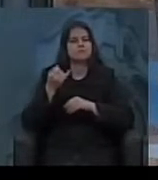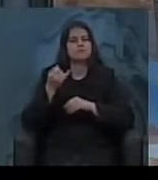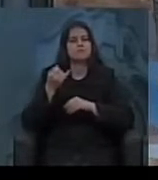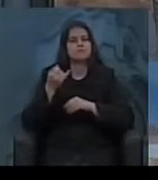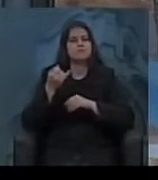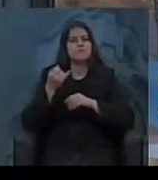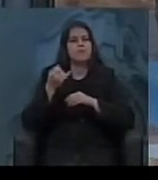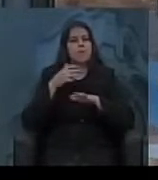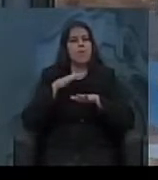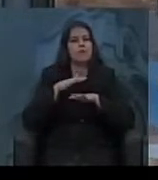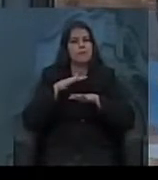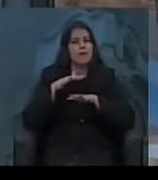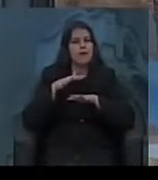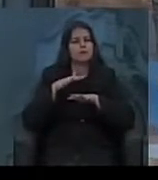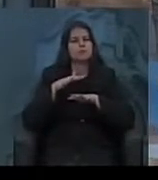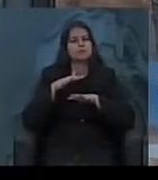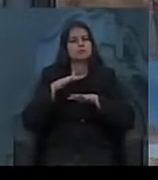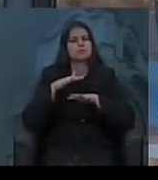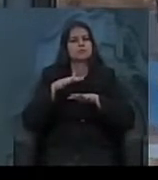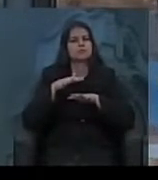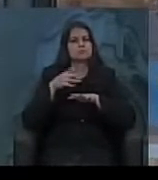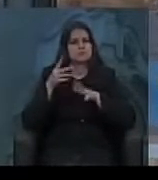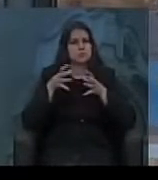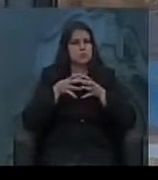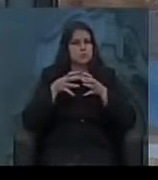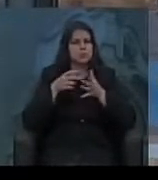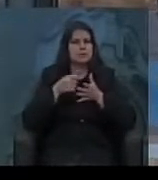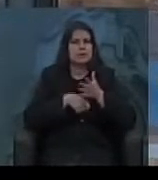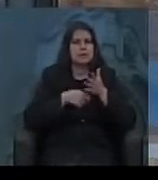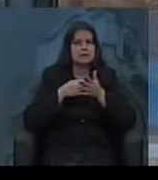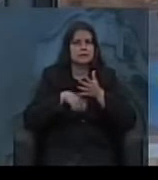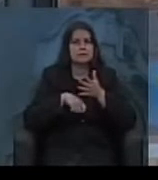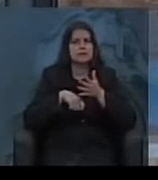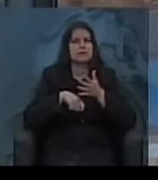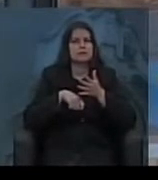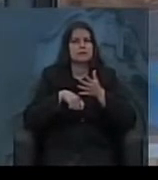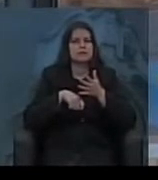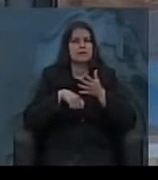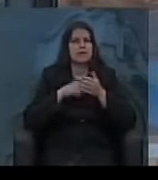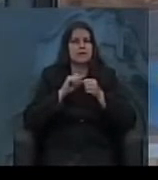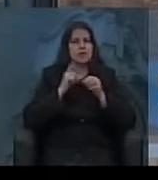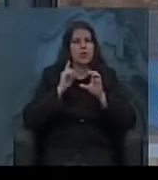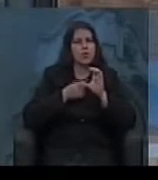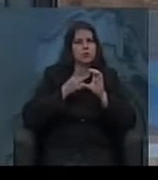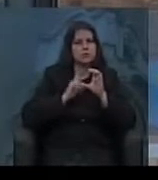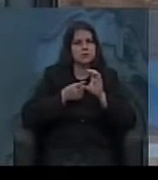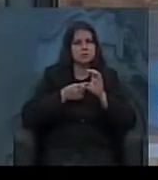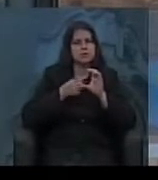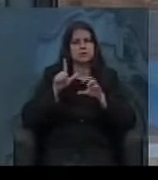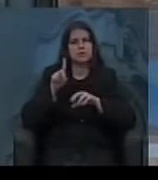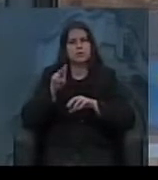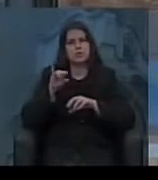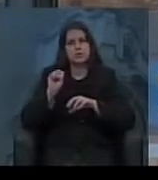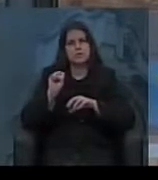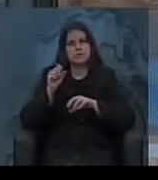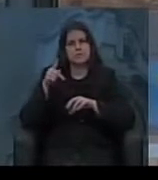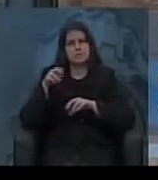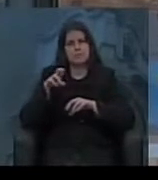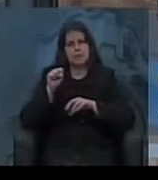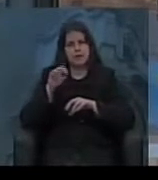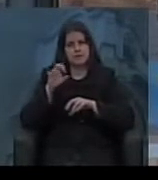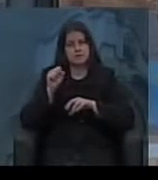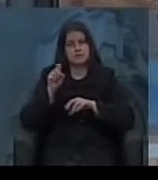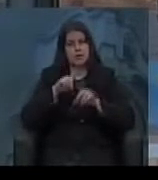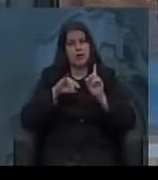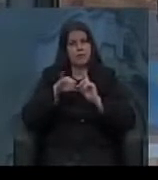de um movimento que tentava implementar o comunismo, liberado do Luiz Carlos Prestes, e, usando, de